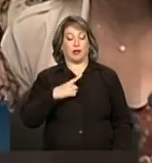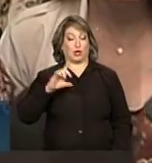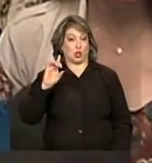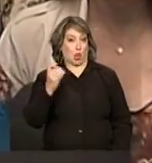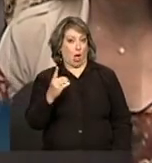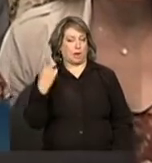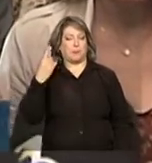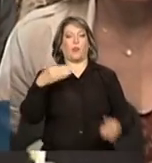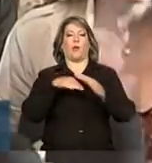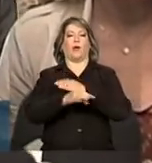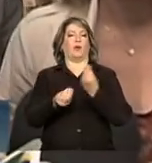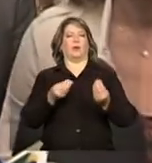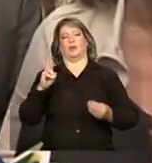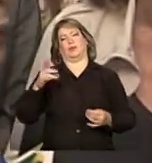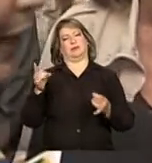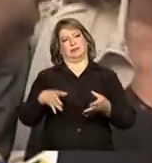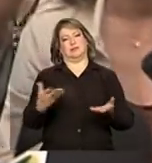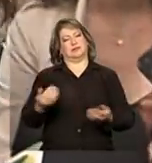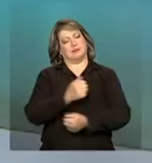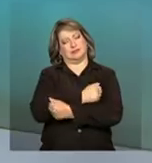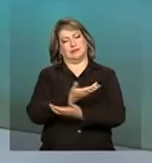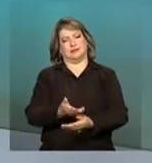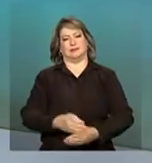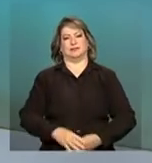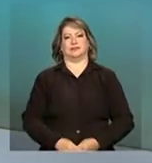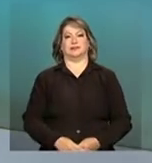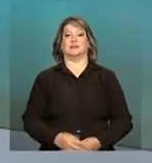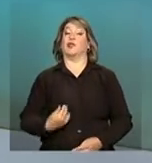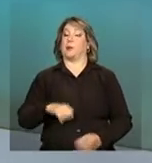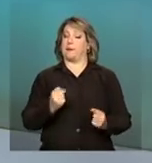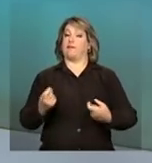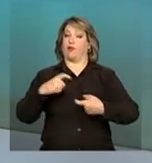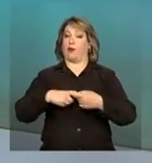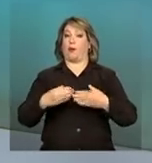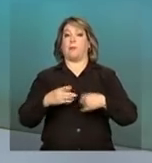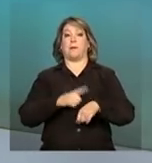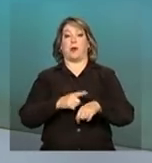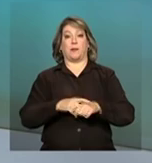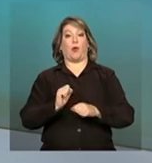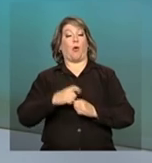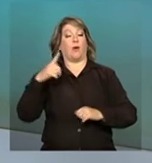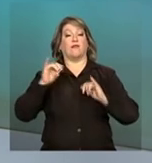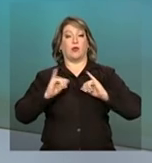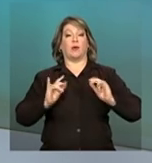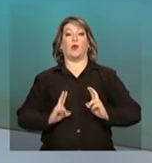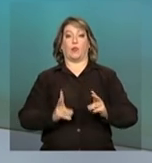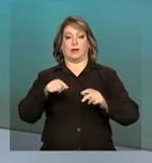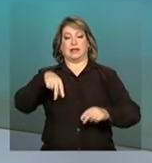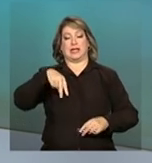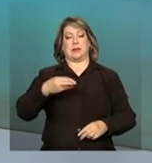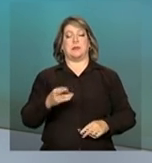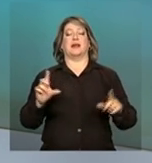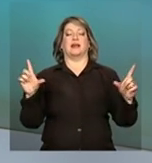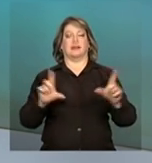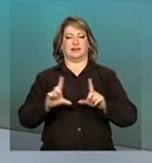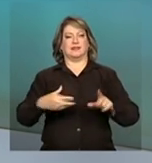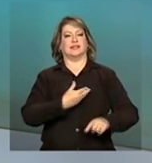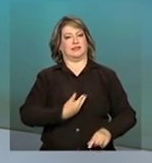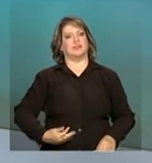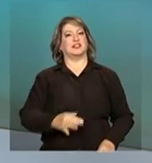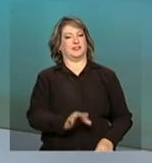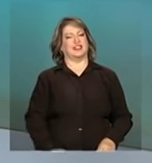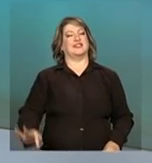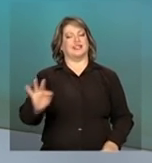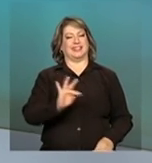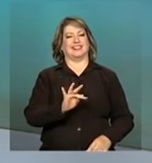Por isso, queridos, nunca foi abandonado. Nós podemos voltar a qualquer momento com outras informações. Continue com a gente, NBR